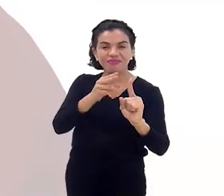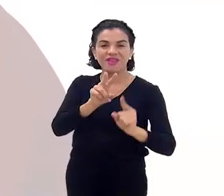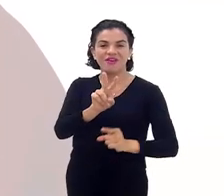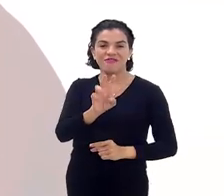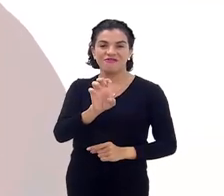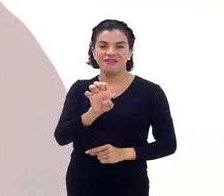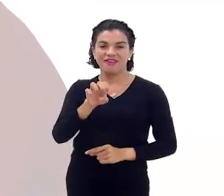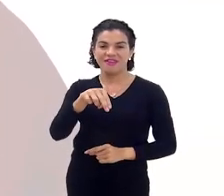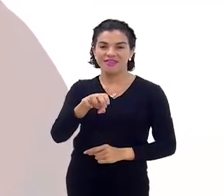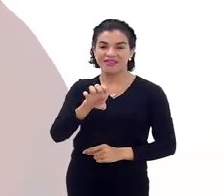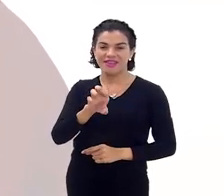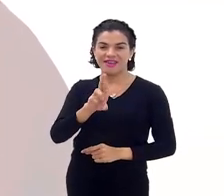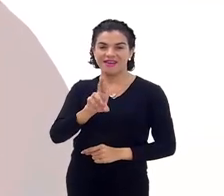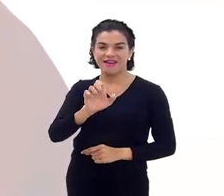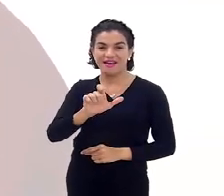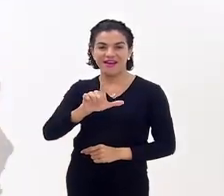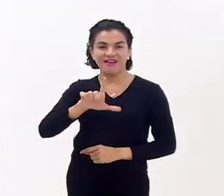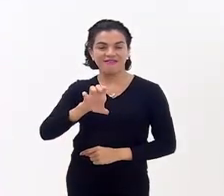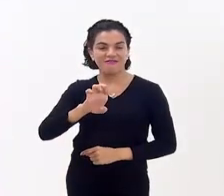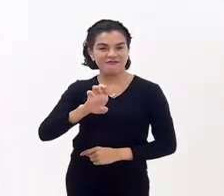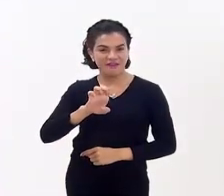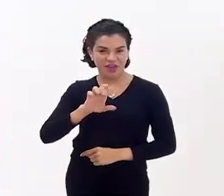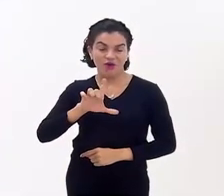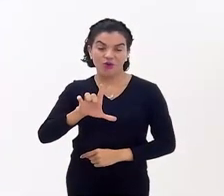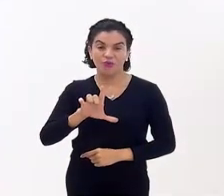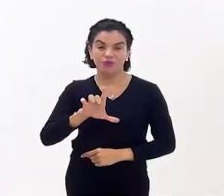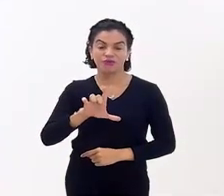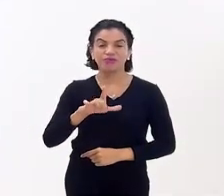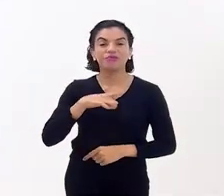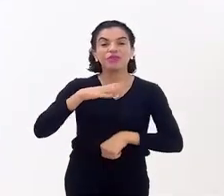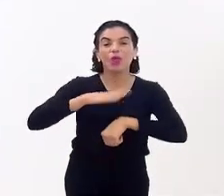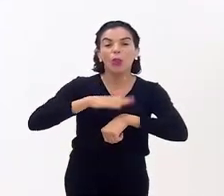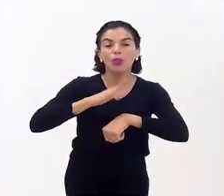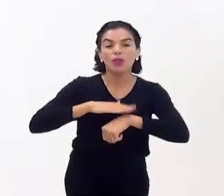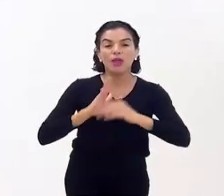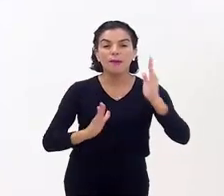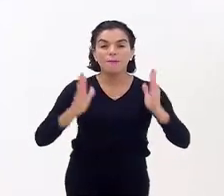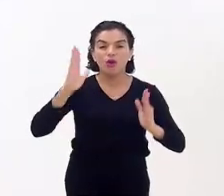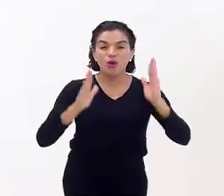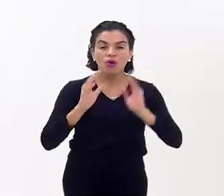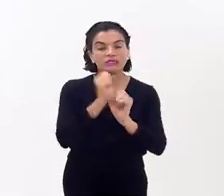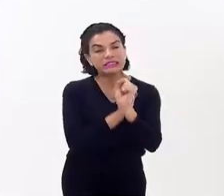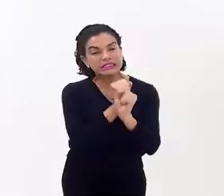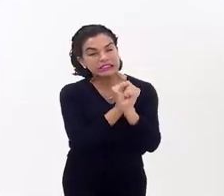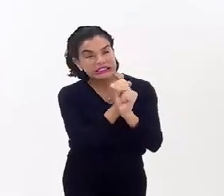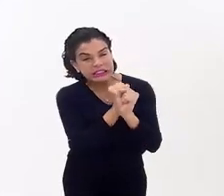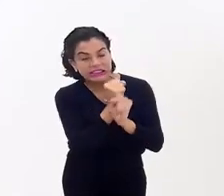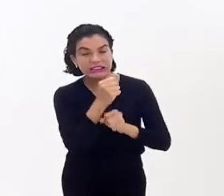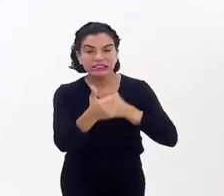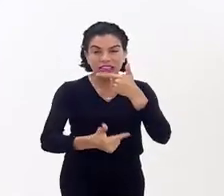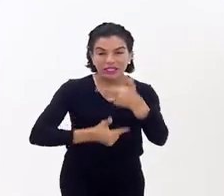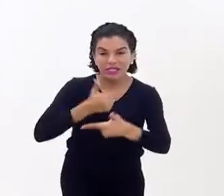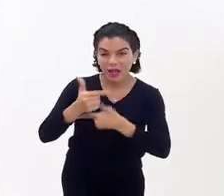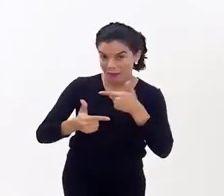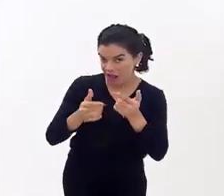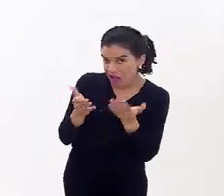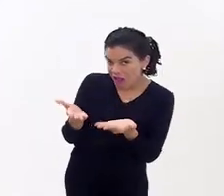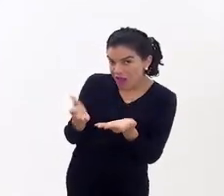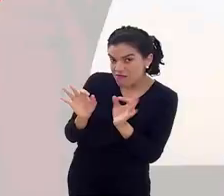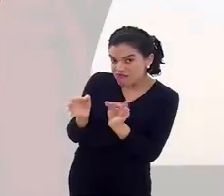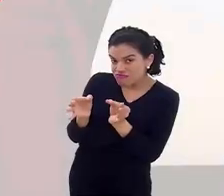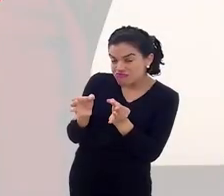Eu acho muito parecido. É o tempo de sua dedicação, de trabalho, não é isso? Sim.